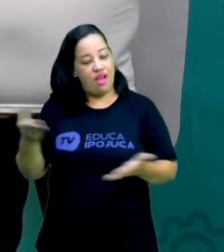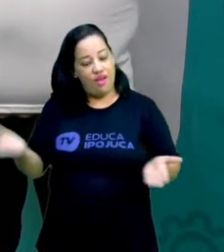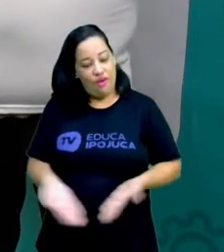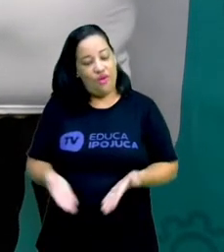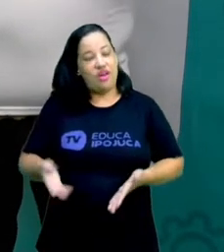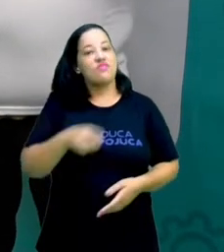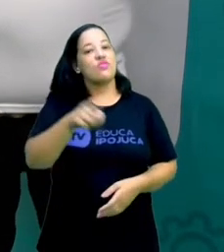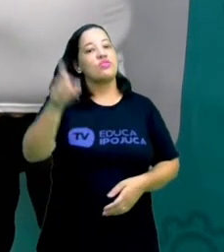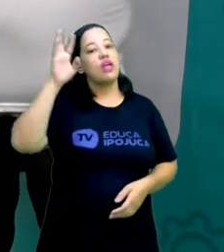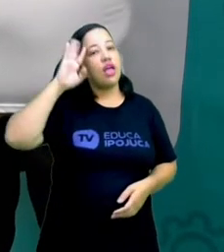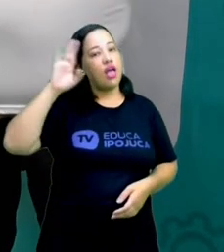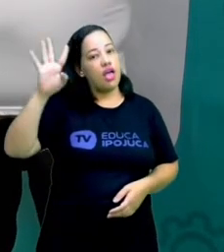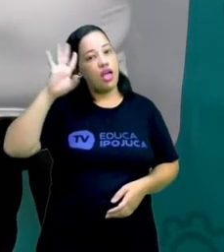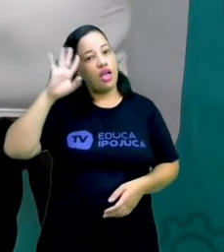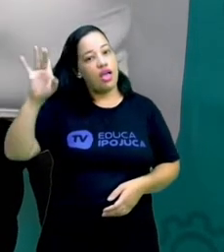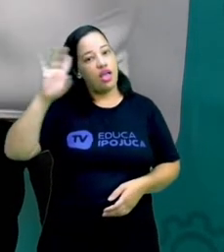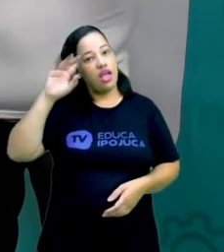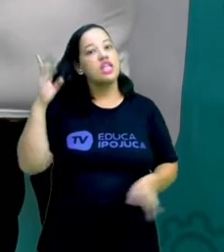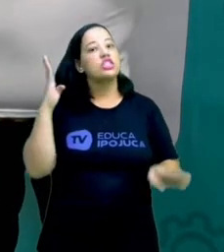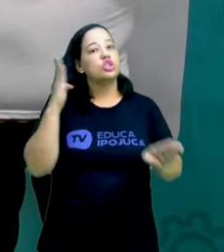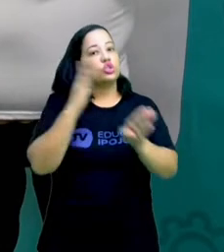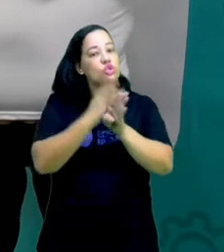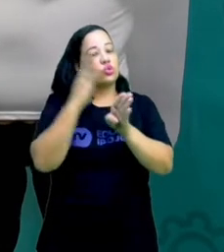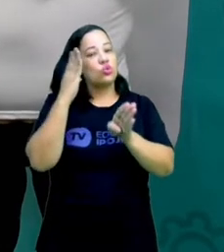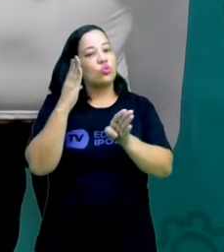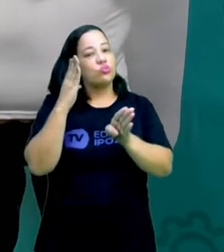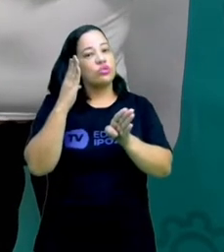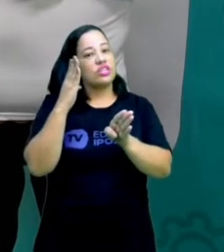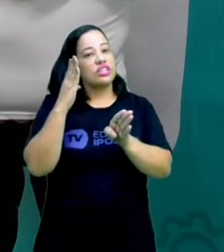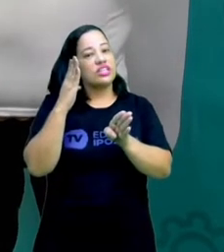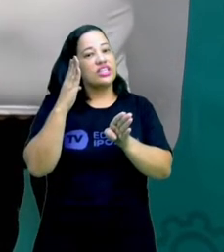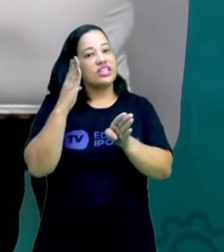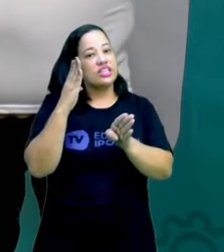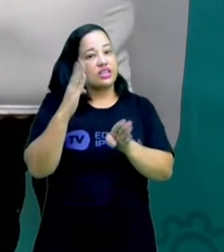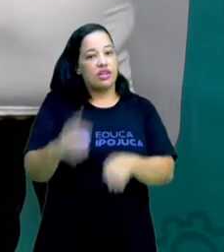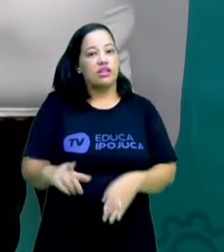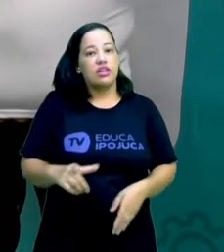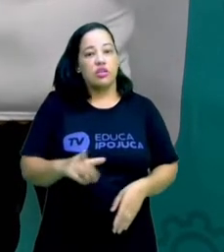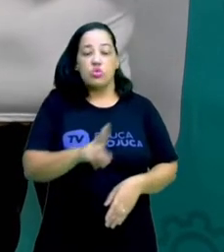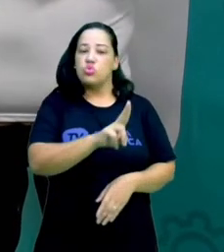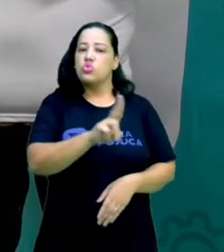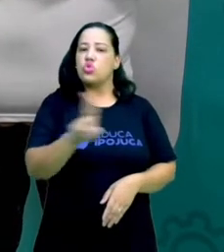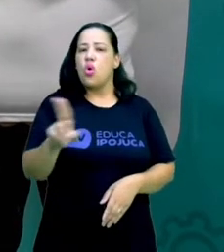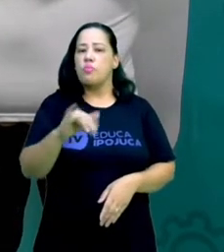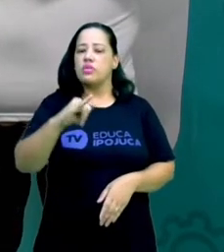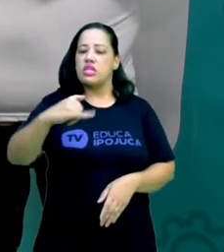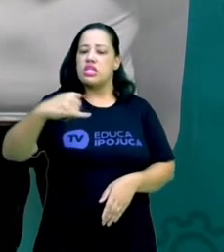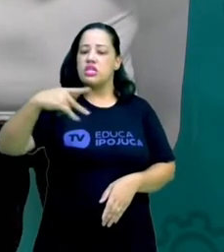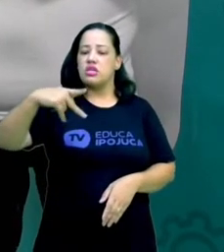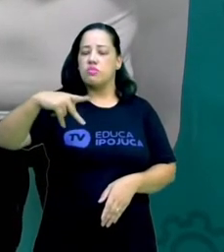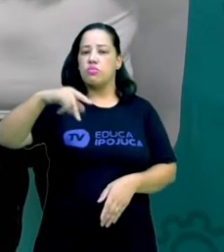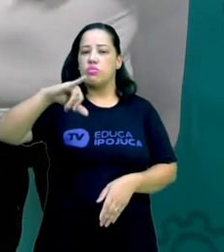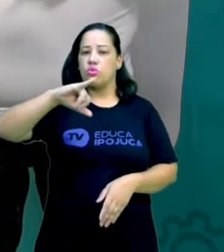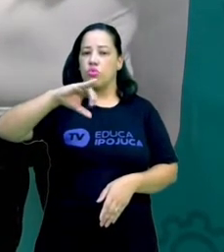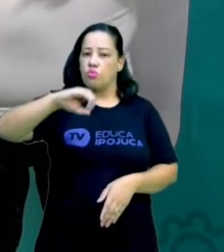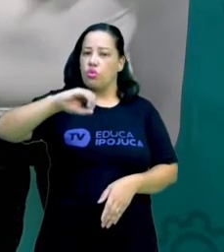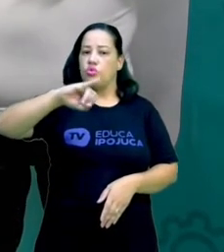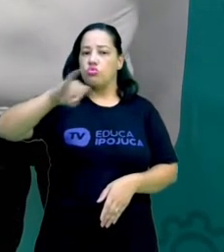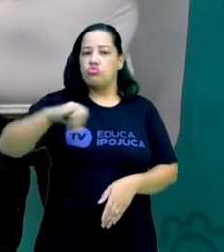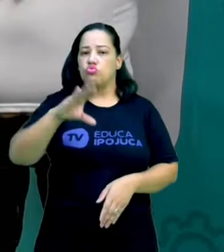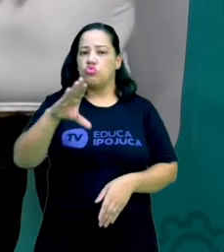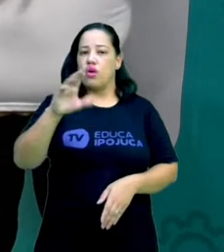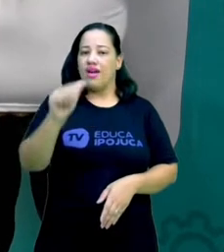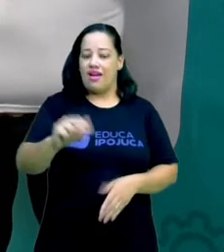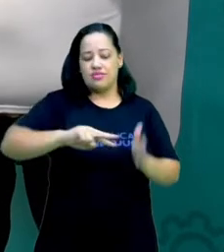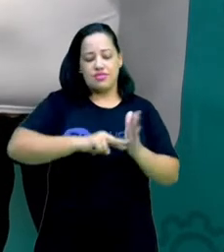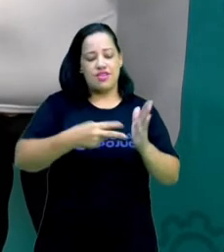para você descobrir qual é a origem do nome Ipojuca, certo? Mas vamos